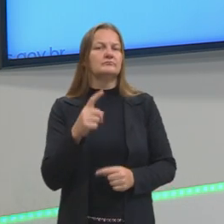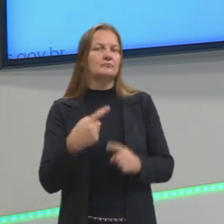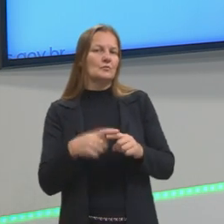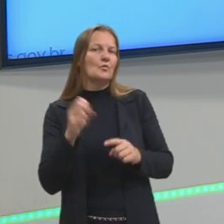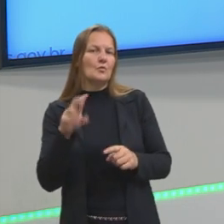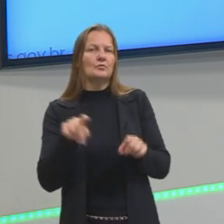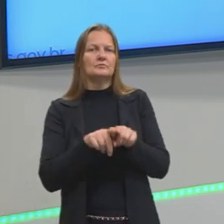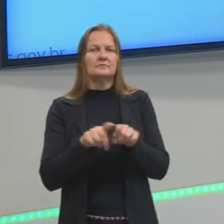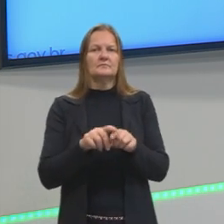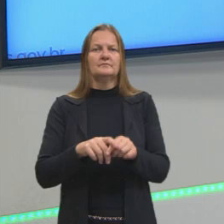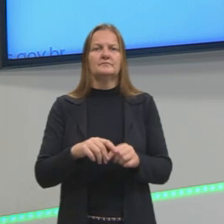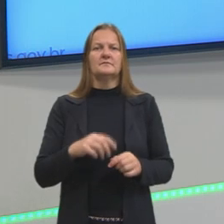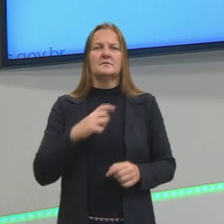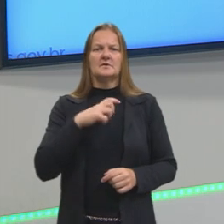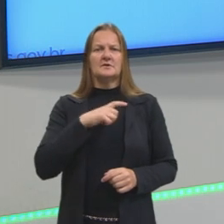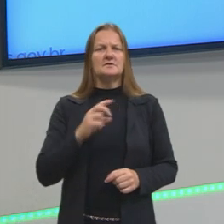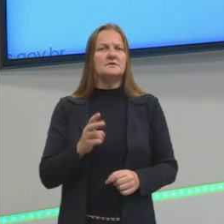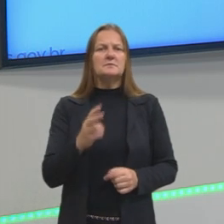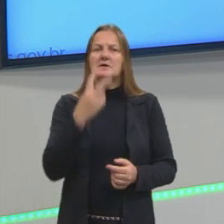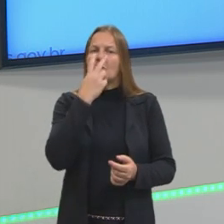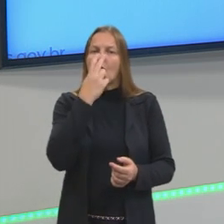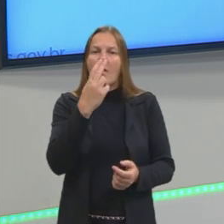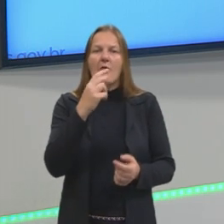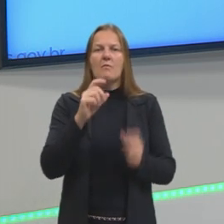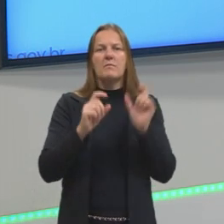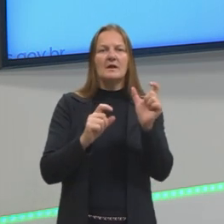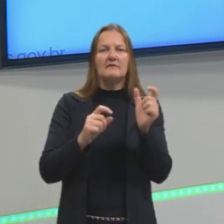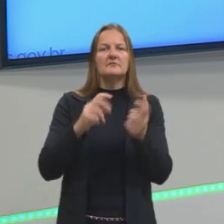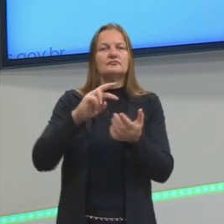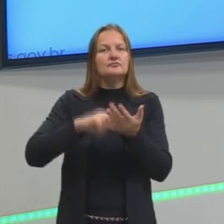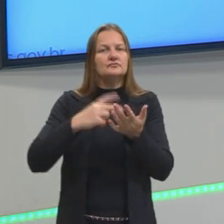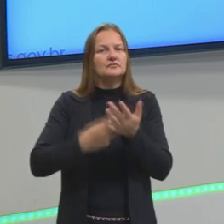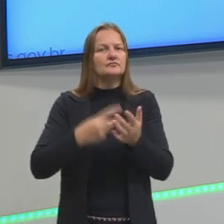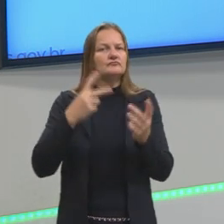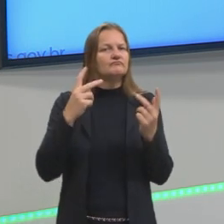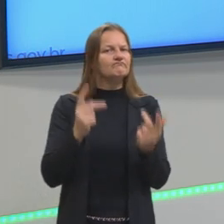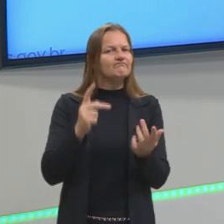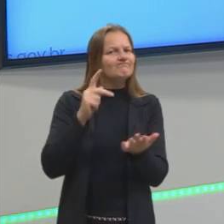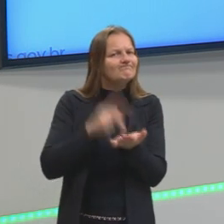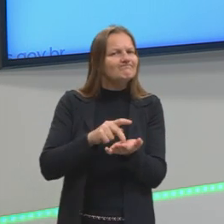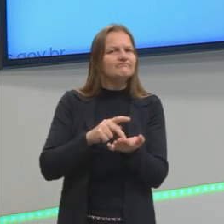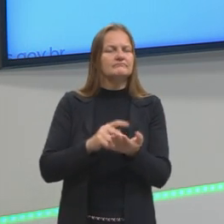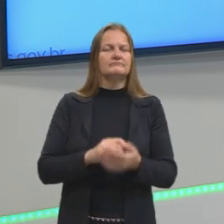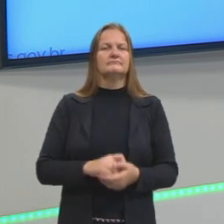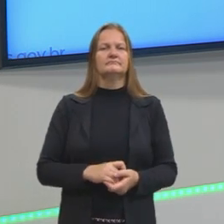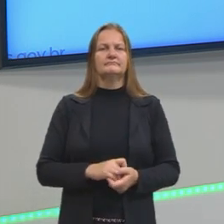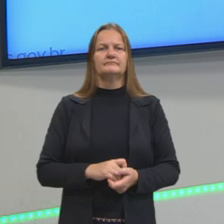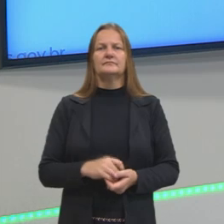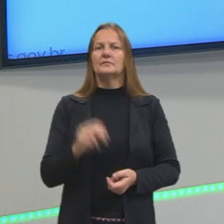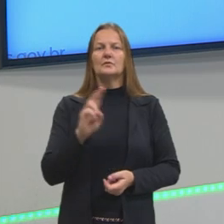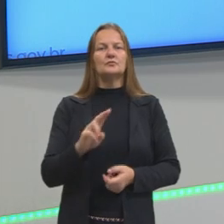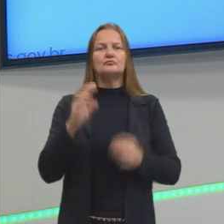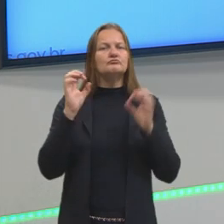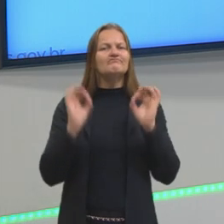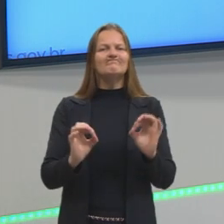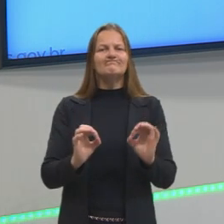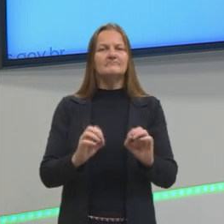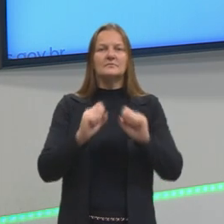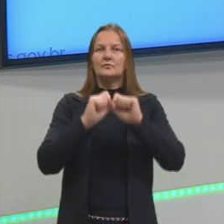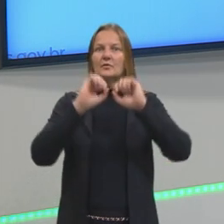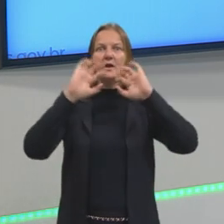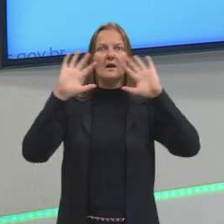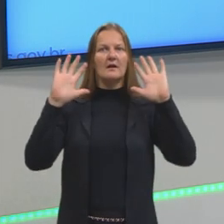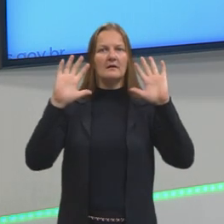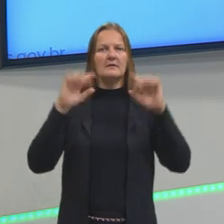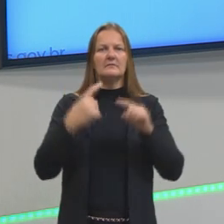pode chamar de sentido literal da nossa palavra. É a linguagem sendo usada no seu sentido mais claro